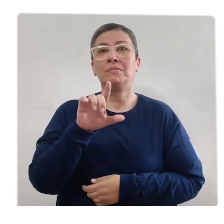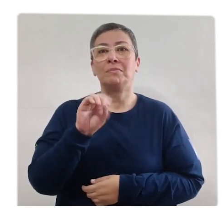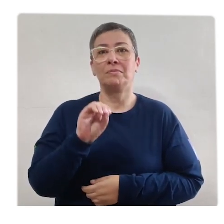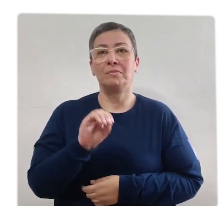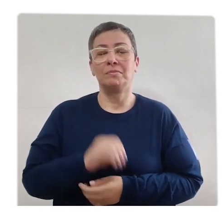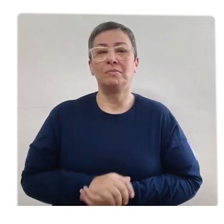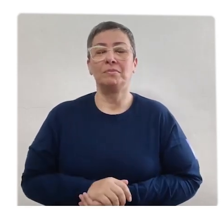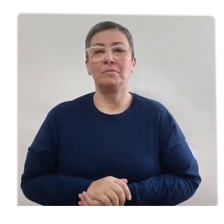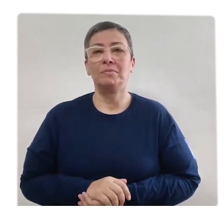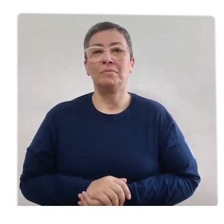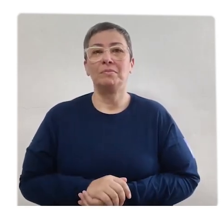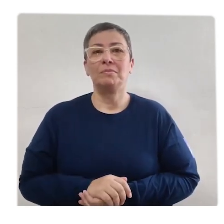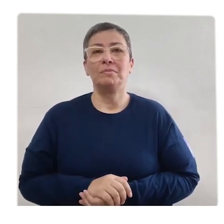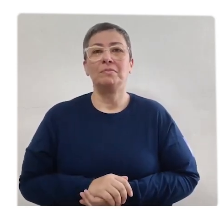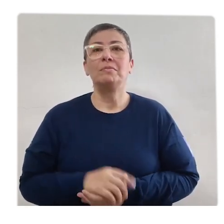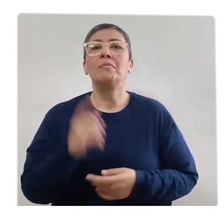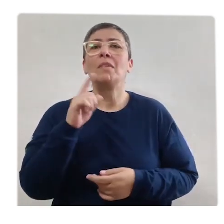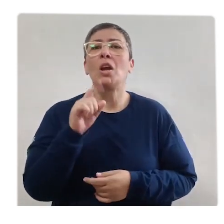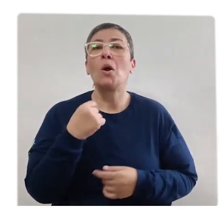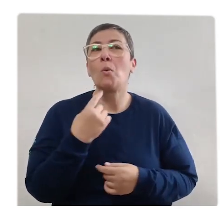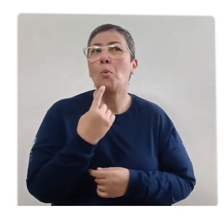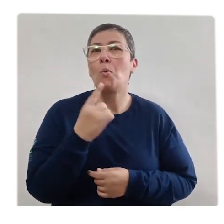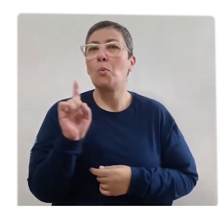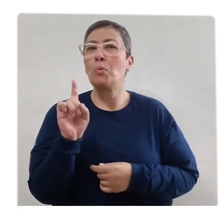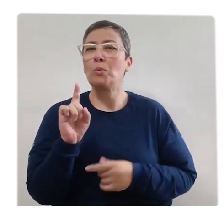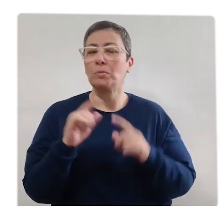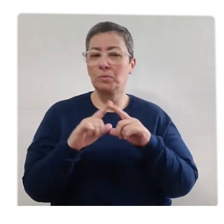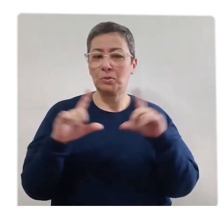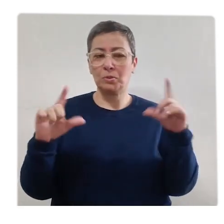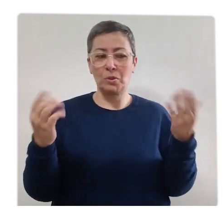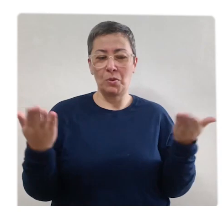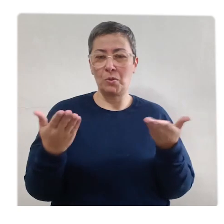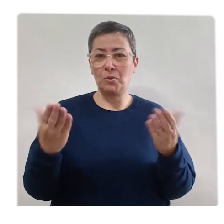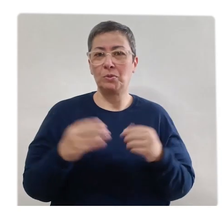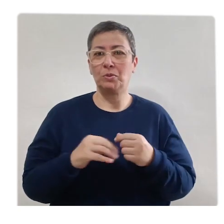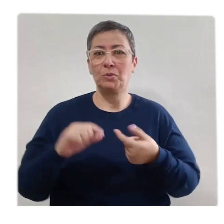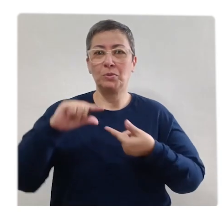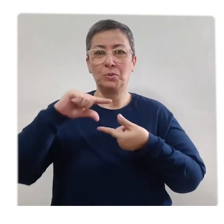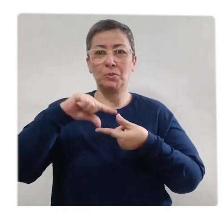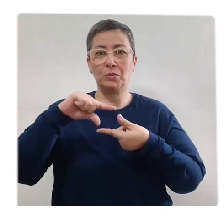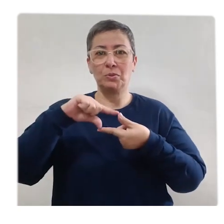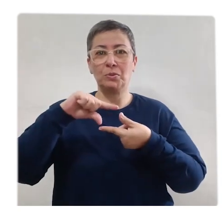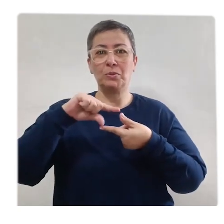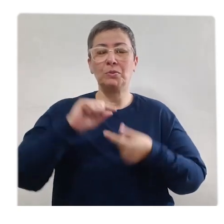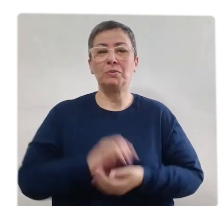Círculo E a nossa última figura plana de hoje?